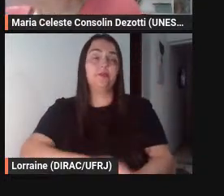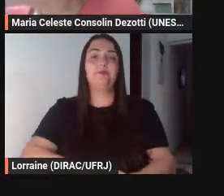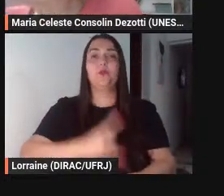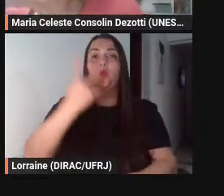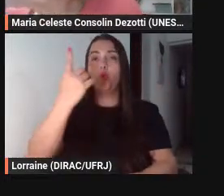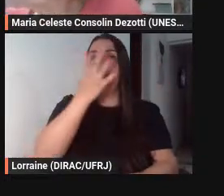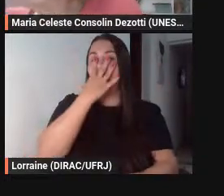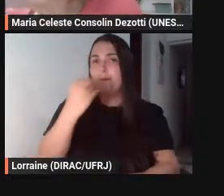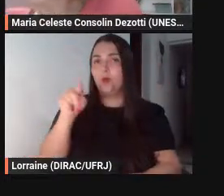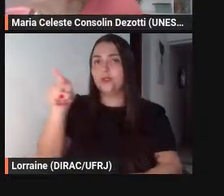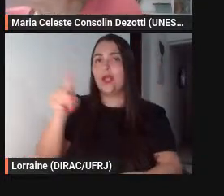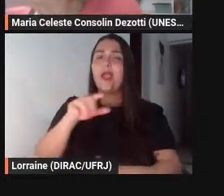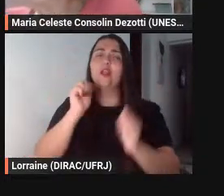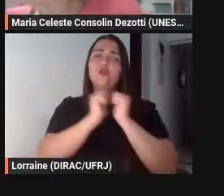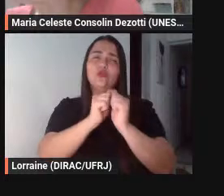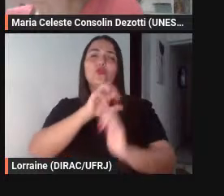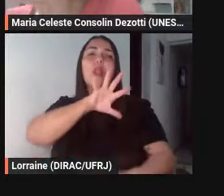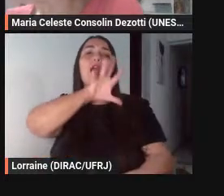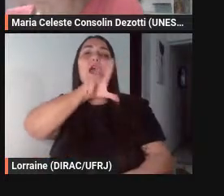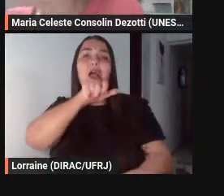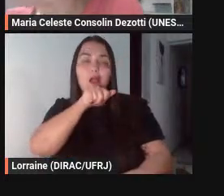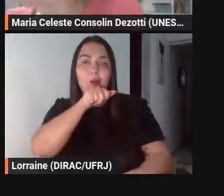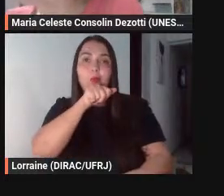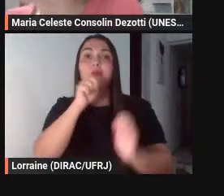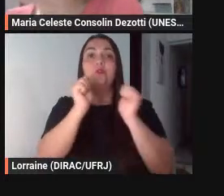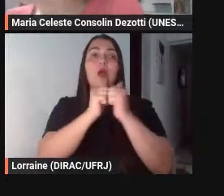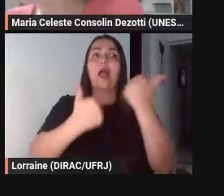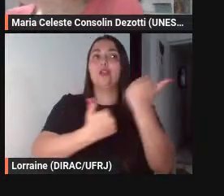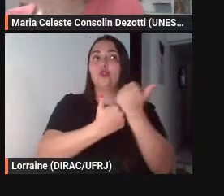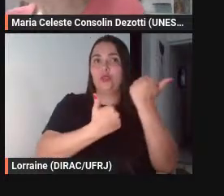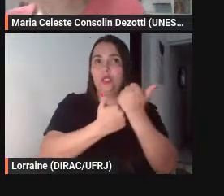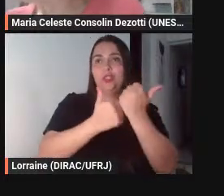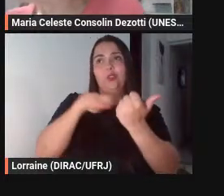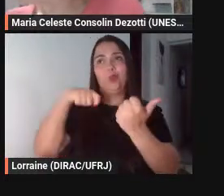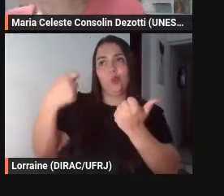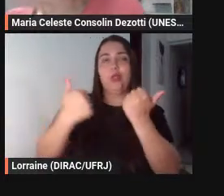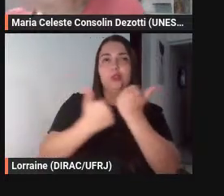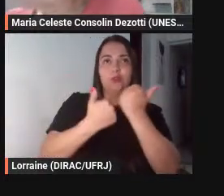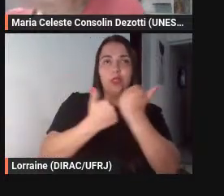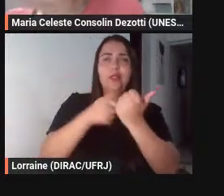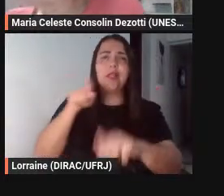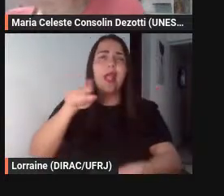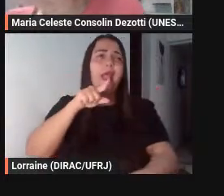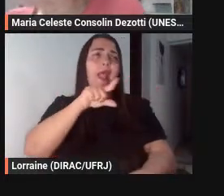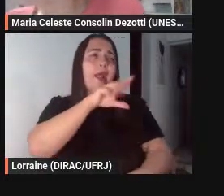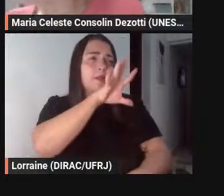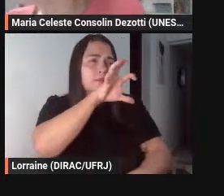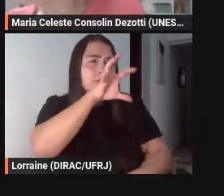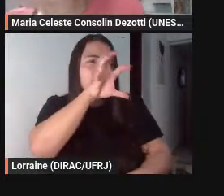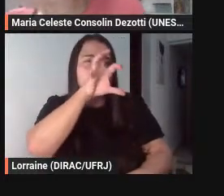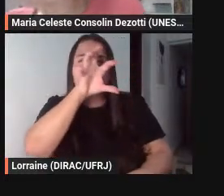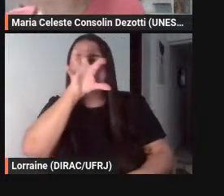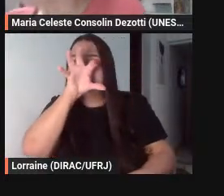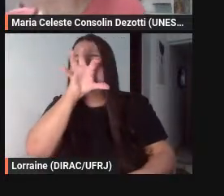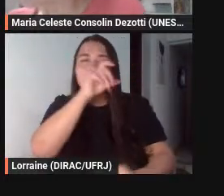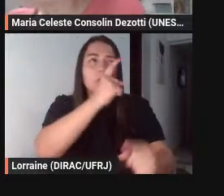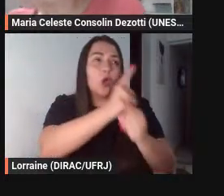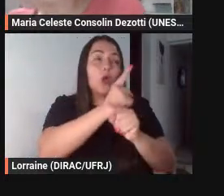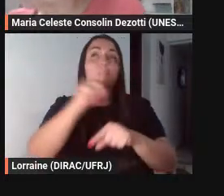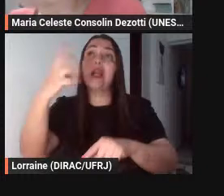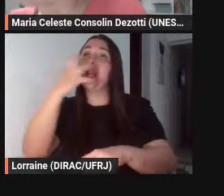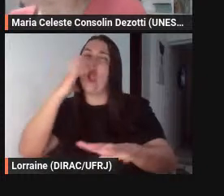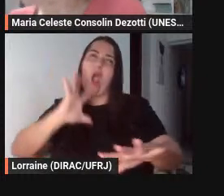companheira de um leão na qualidade de sua ajudante ela farejava as caças e ele caía sobre elas